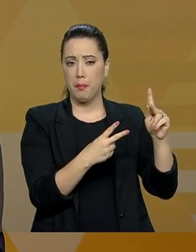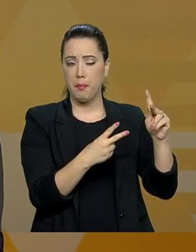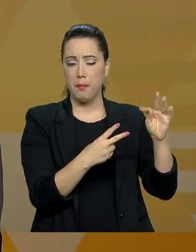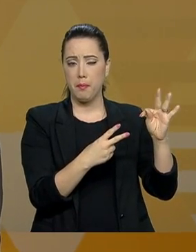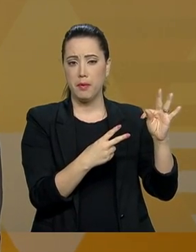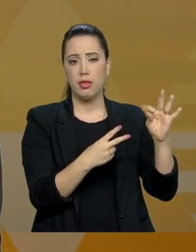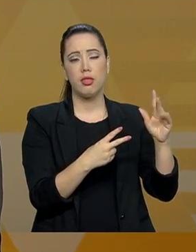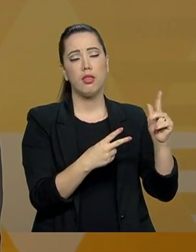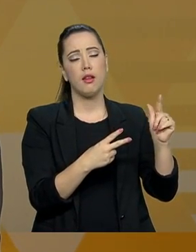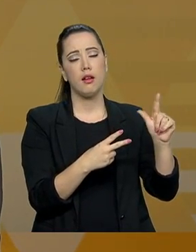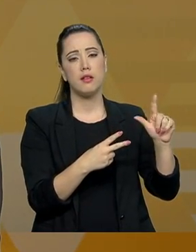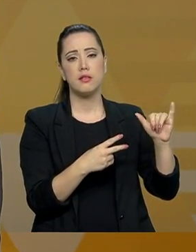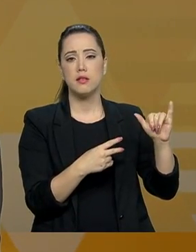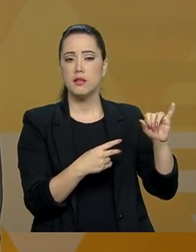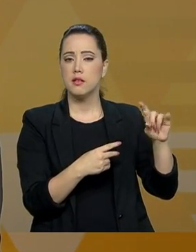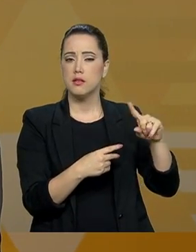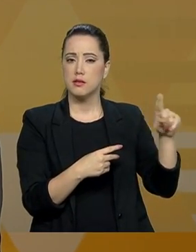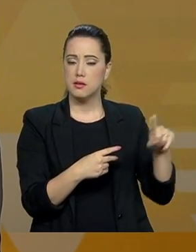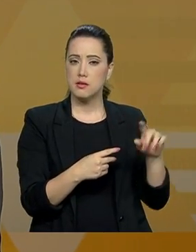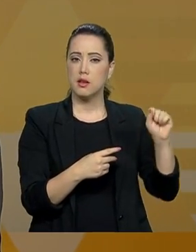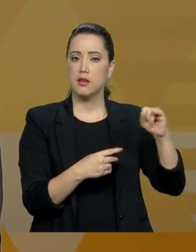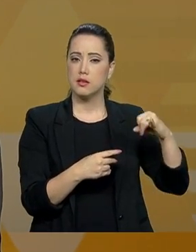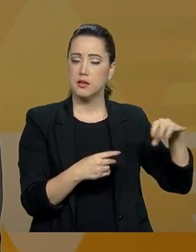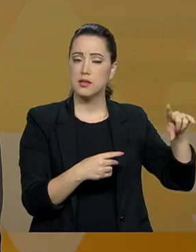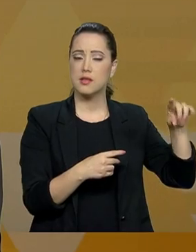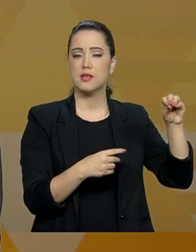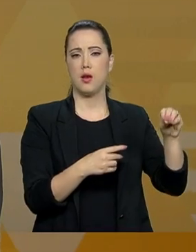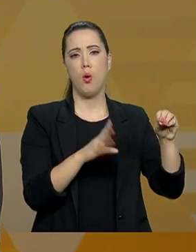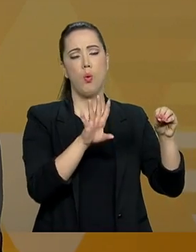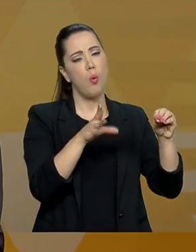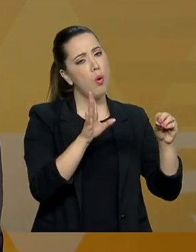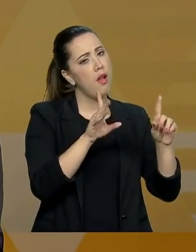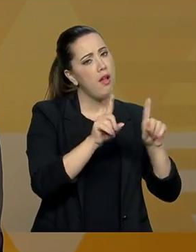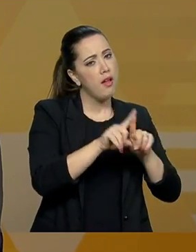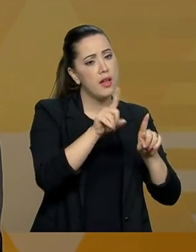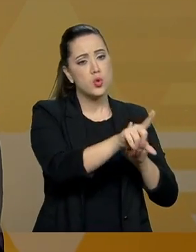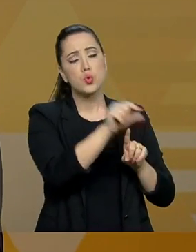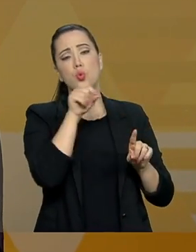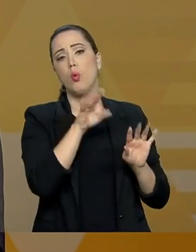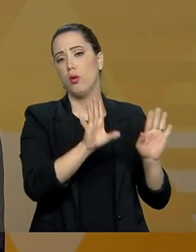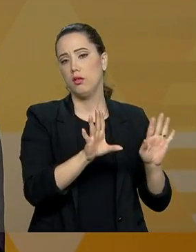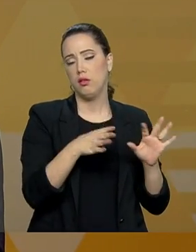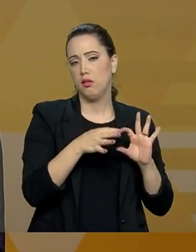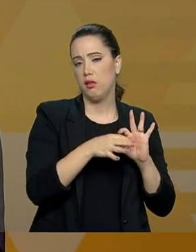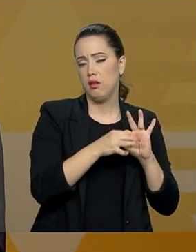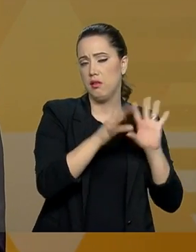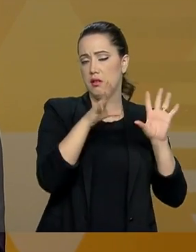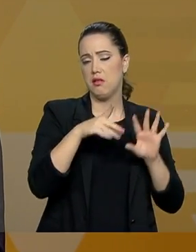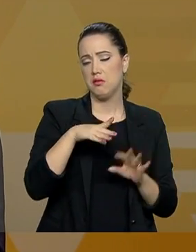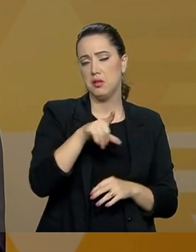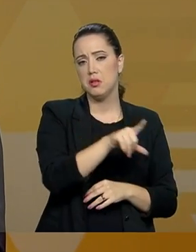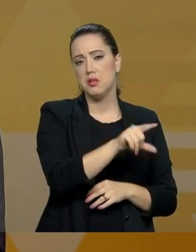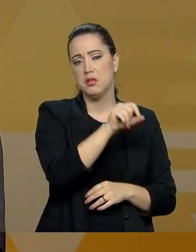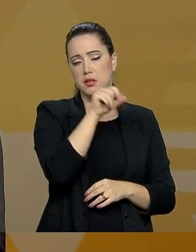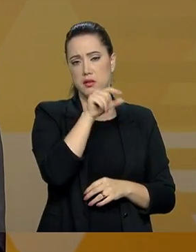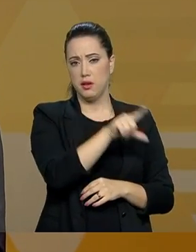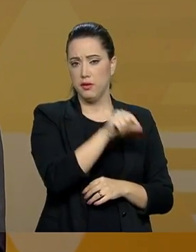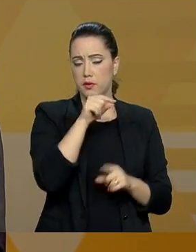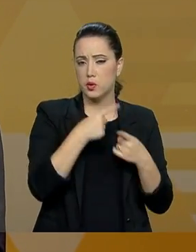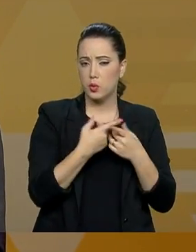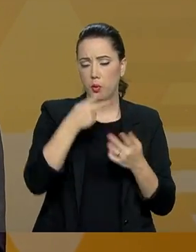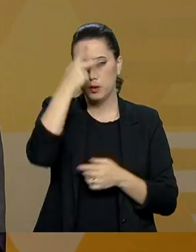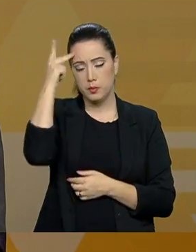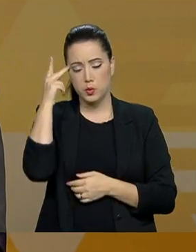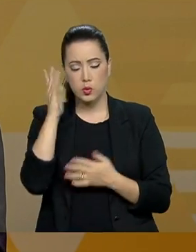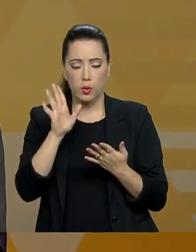e só poderão ingressar no regime de capitalização os novos entrantes, aqueles que ainda não entraram no mercado de trabalho. Então, todos nós, eu,